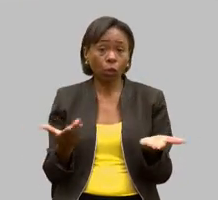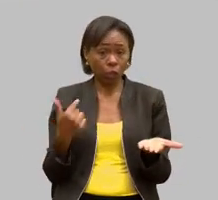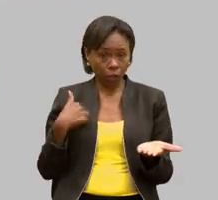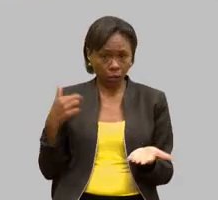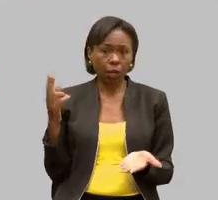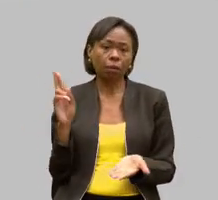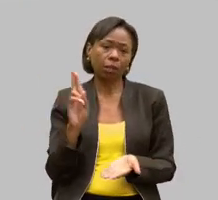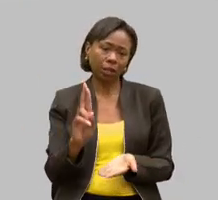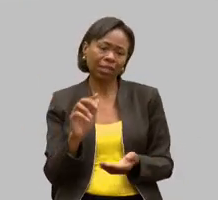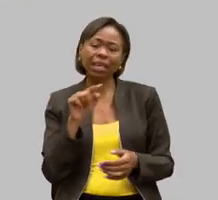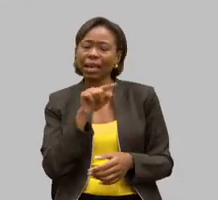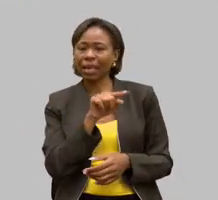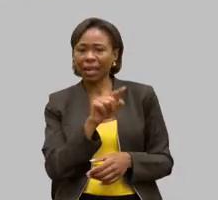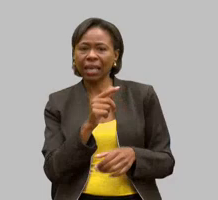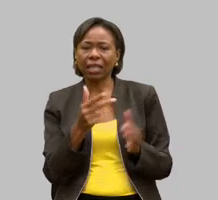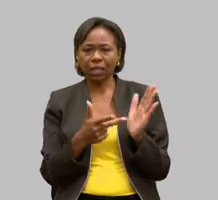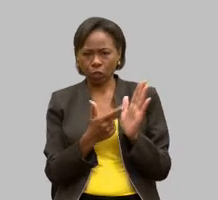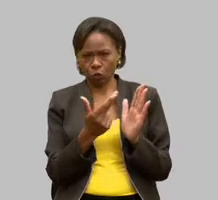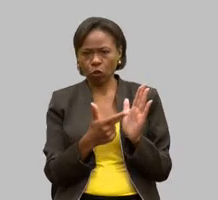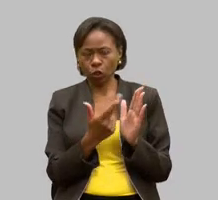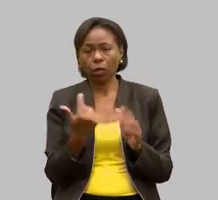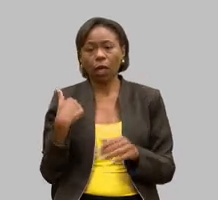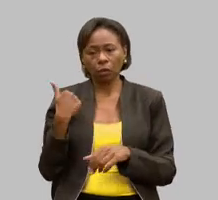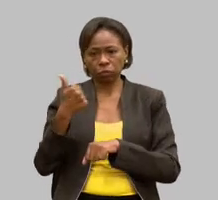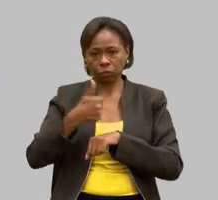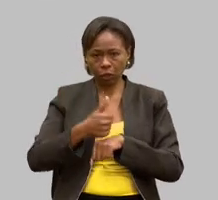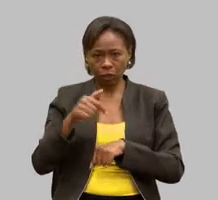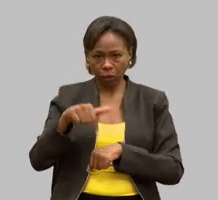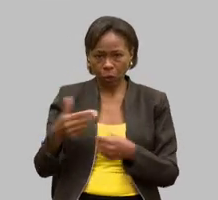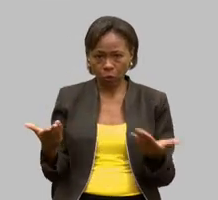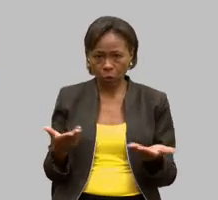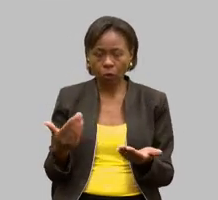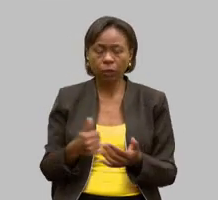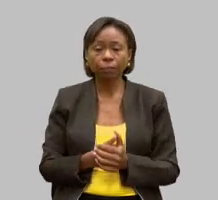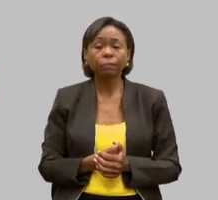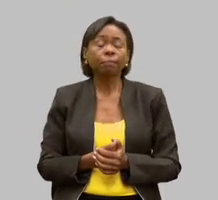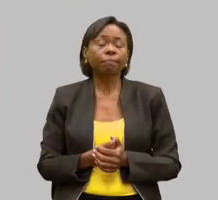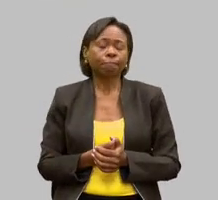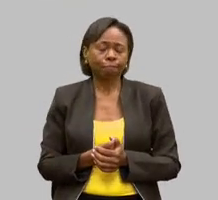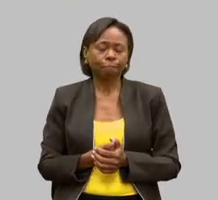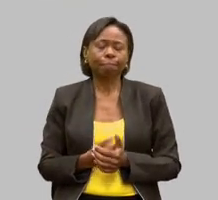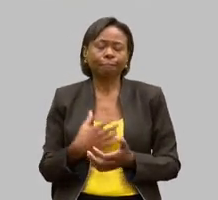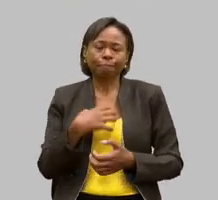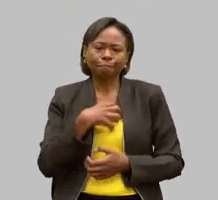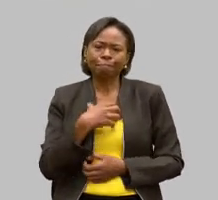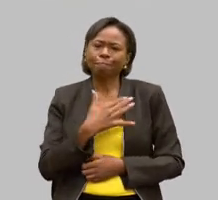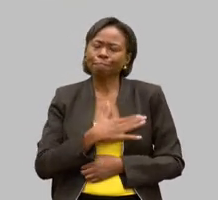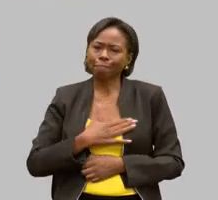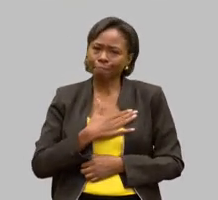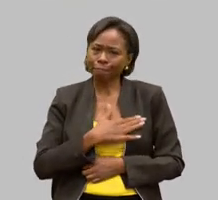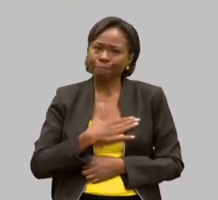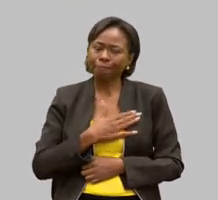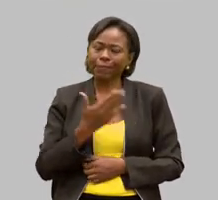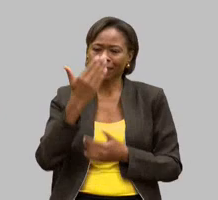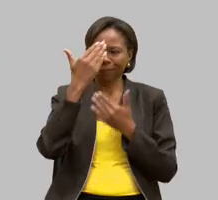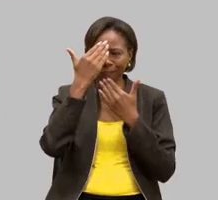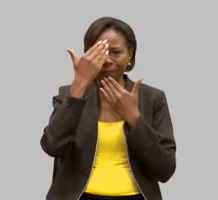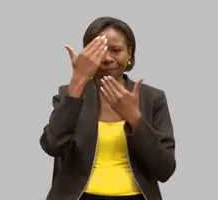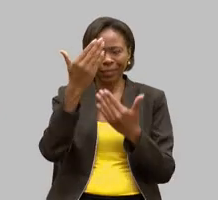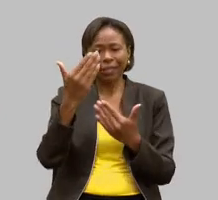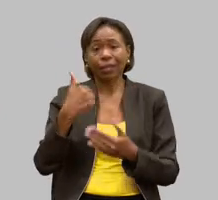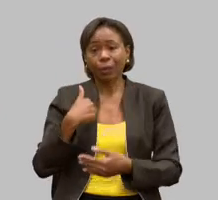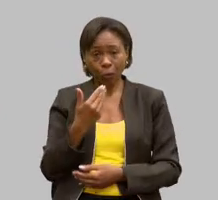estou como diretora geral como eu coloquei e é um prazer então eu só tenho que agradecer e o meu pedido